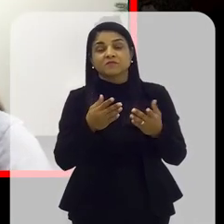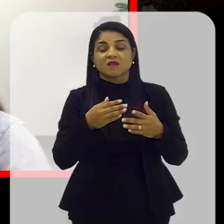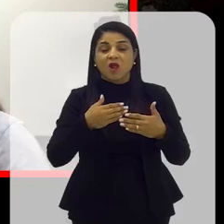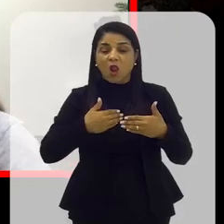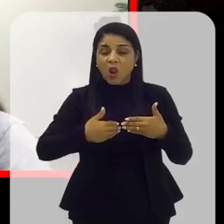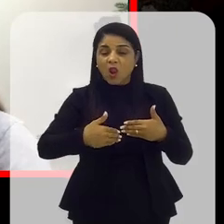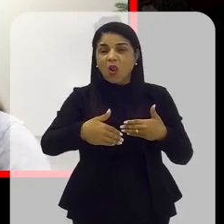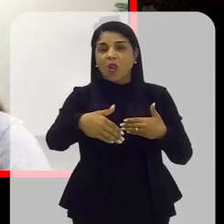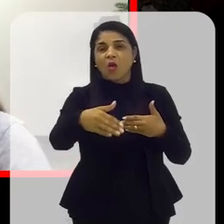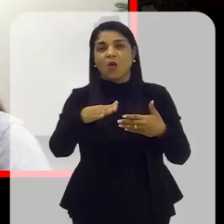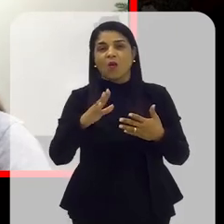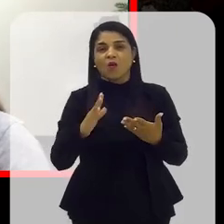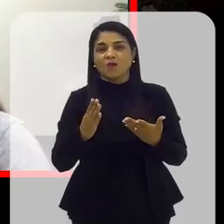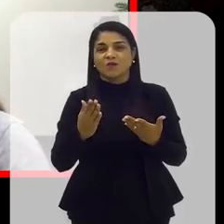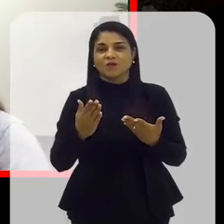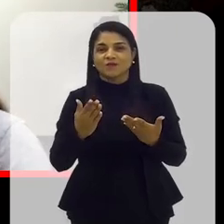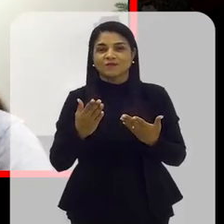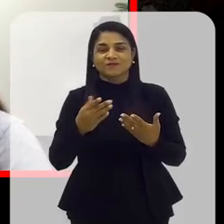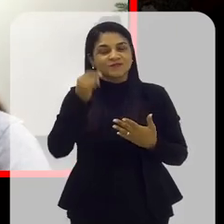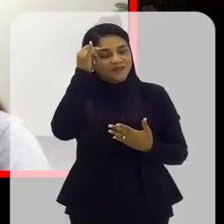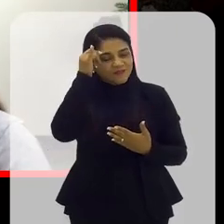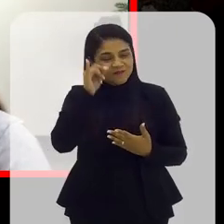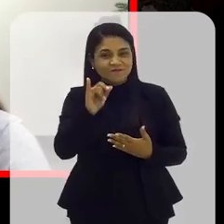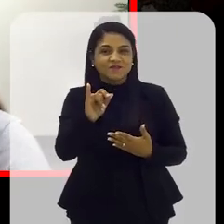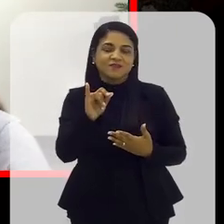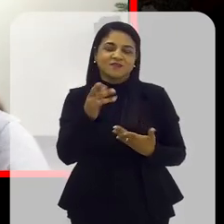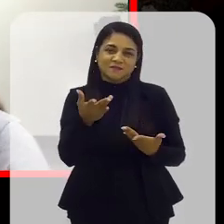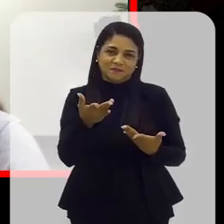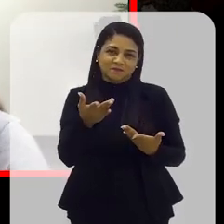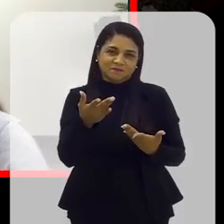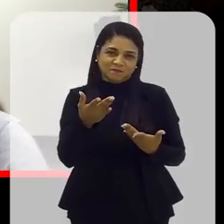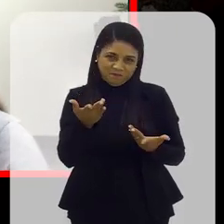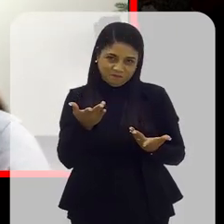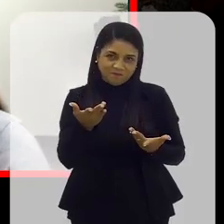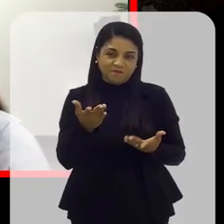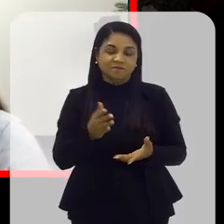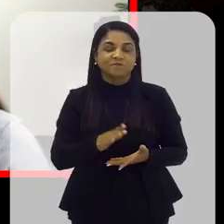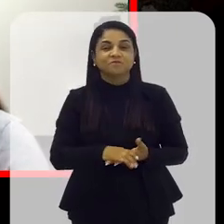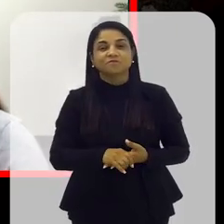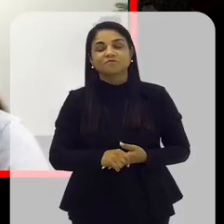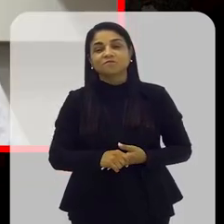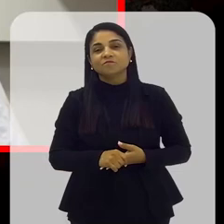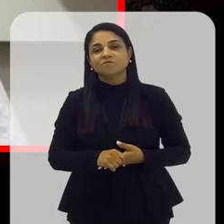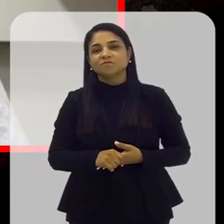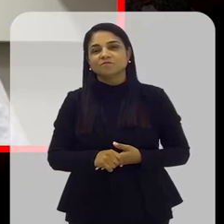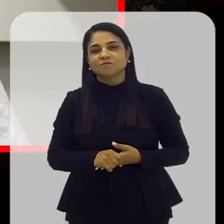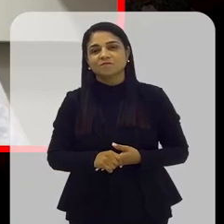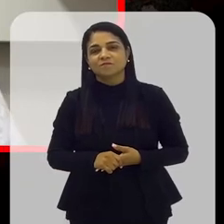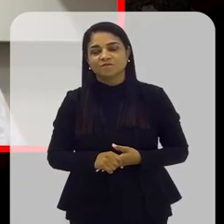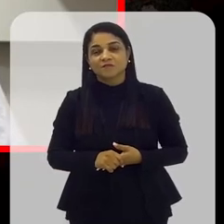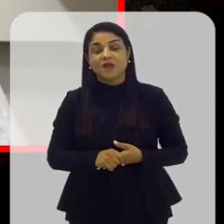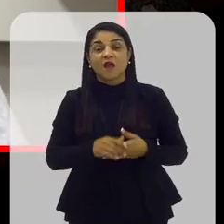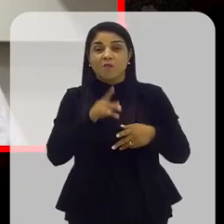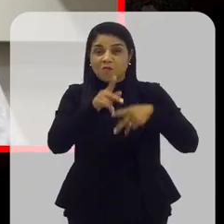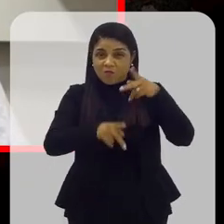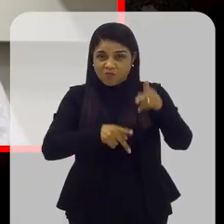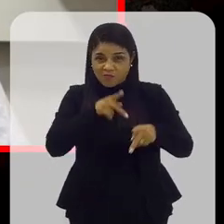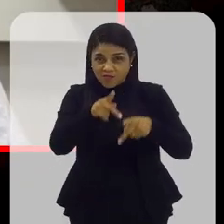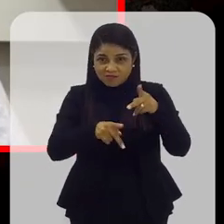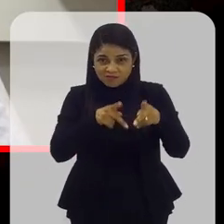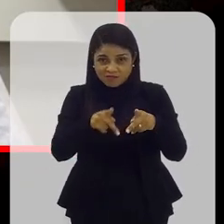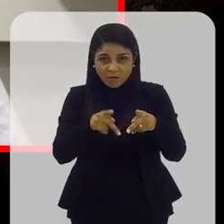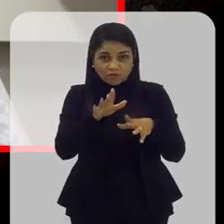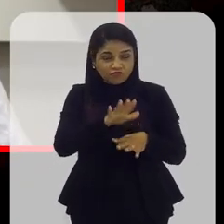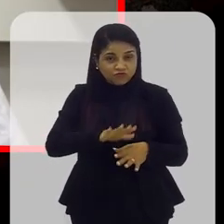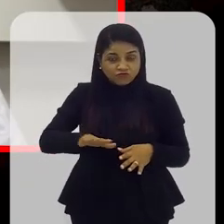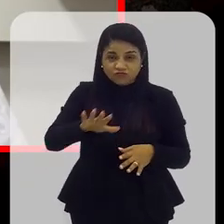prazo, né? A gente evita procedimentos desnecessários. Então eu acho que a população como